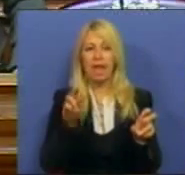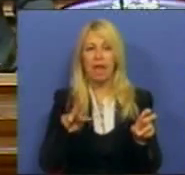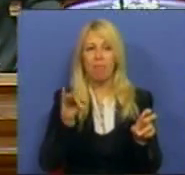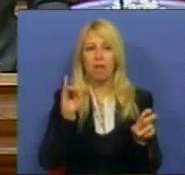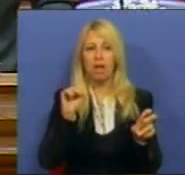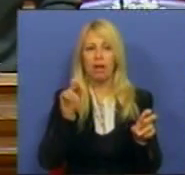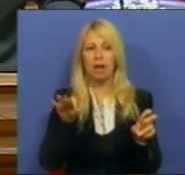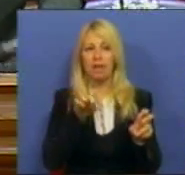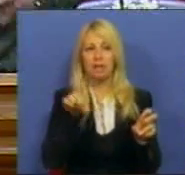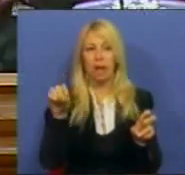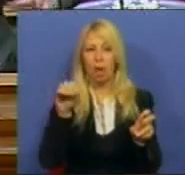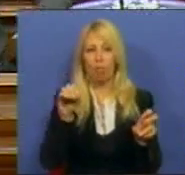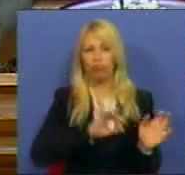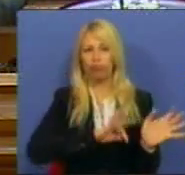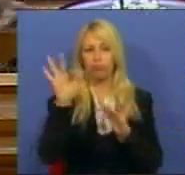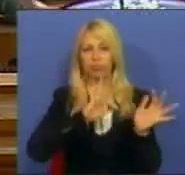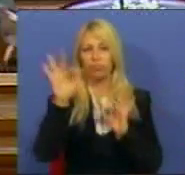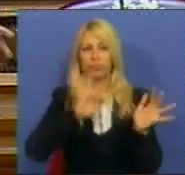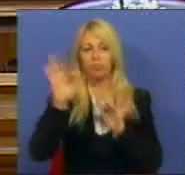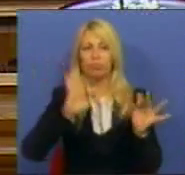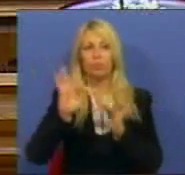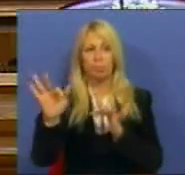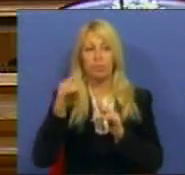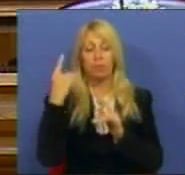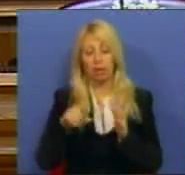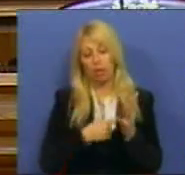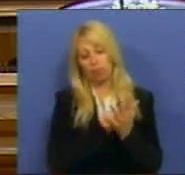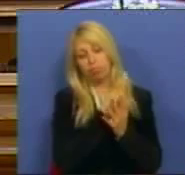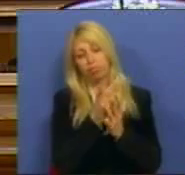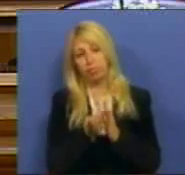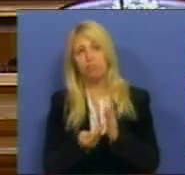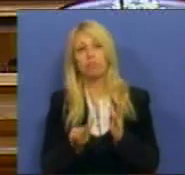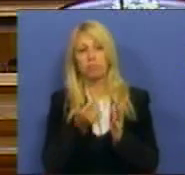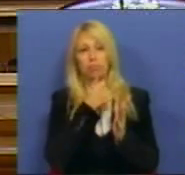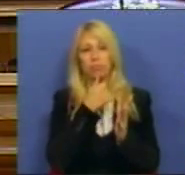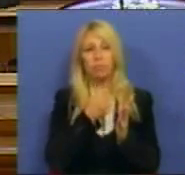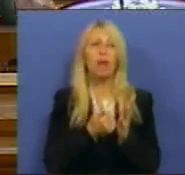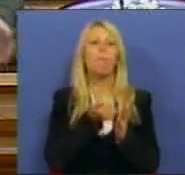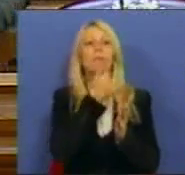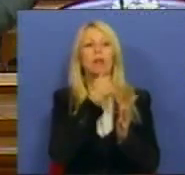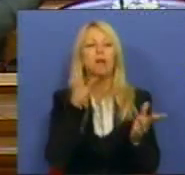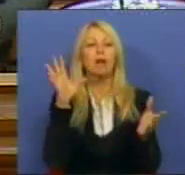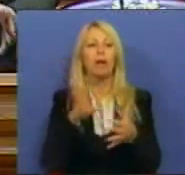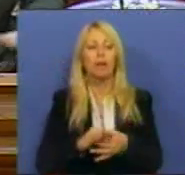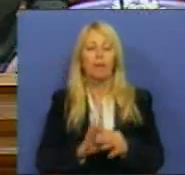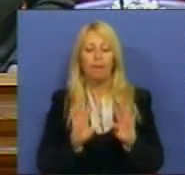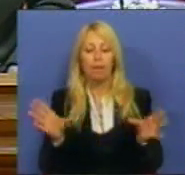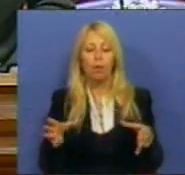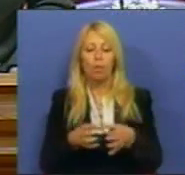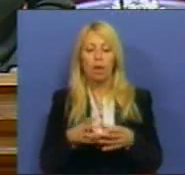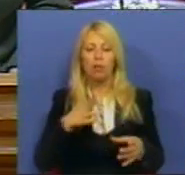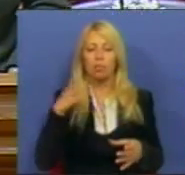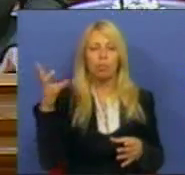e que contém um conjunto, também ele alargado, de medidas dirigidas para as comunidades